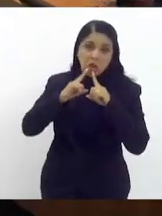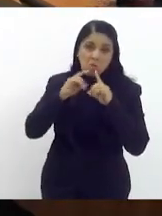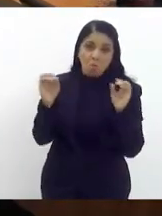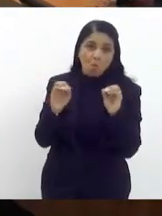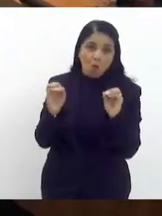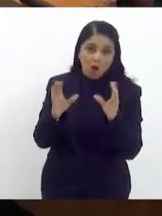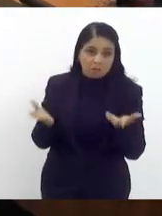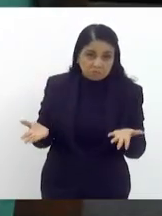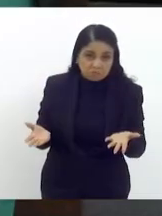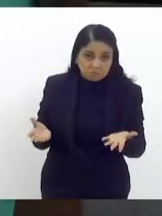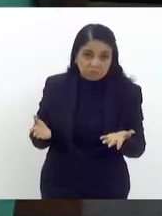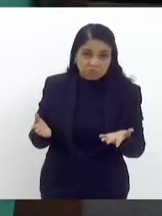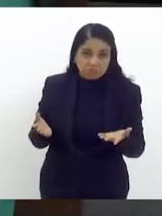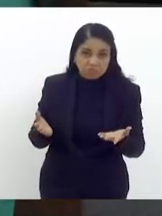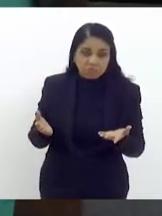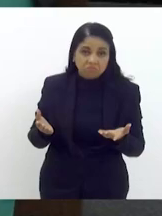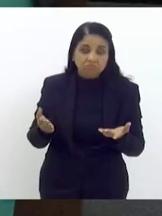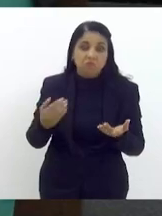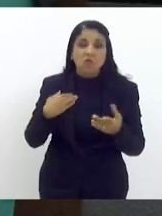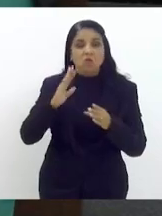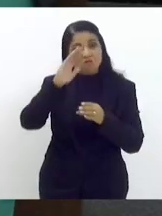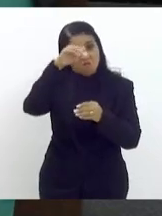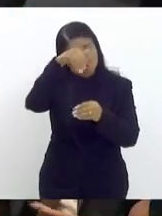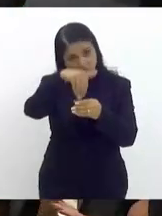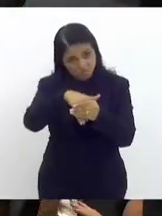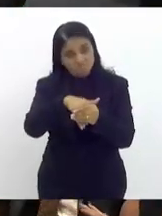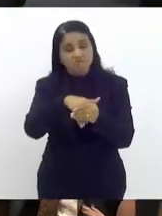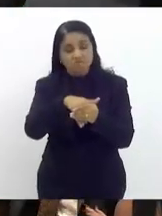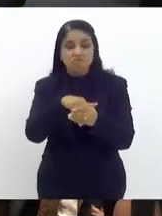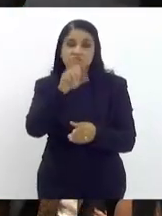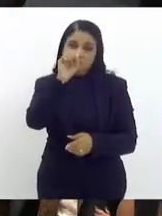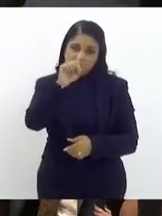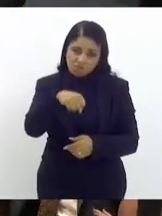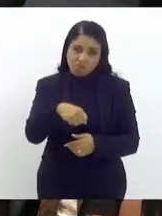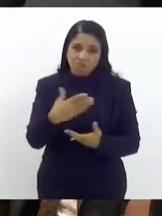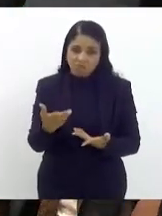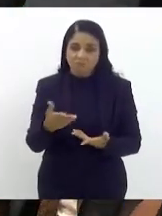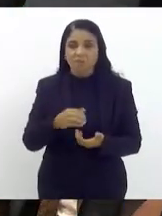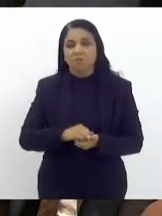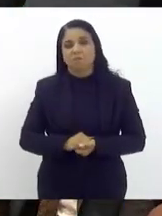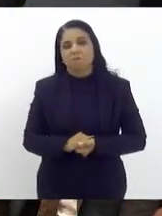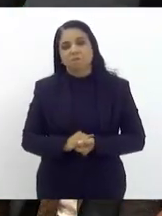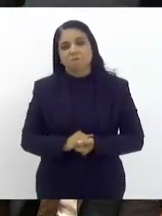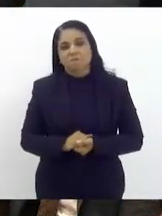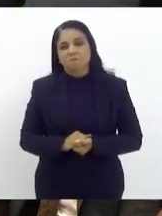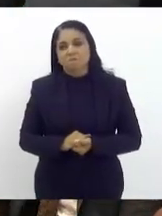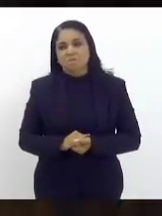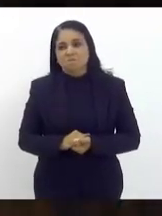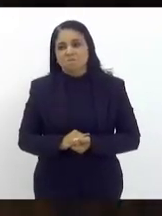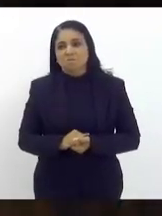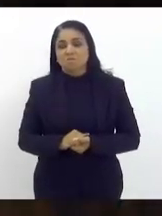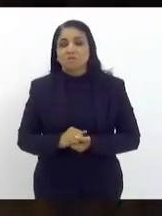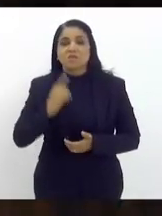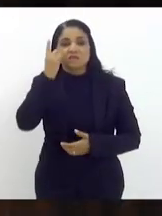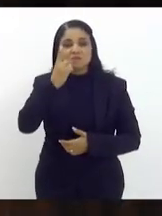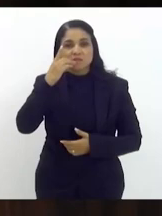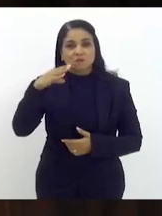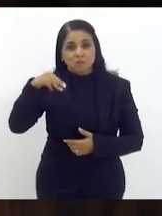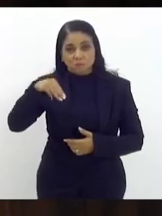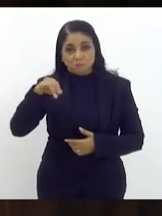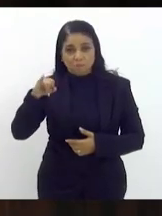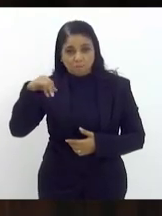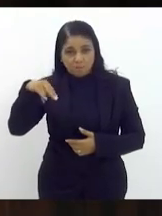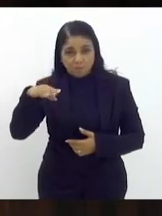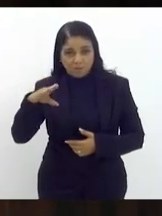ofendido então votei favoravelmente para a declaração deputado Carlos Mink logo em